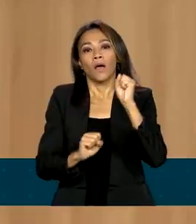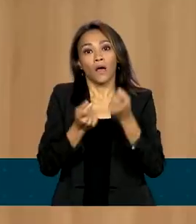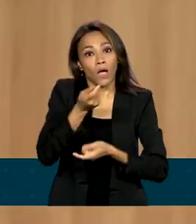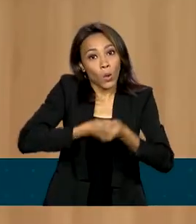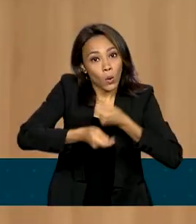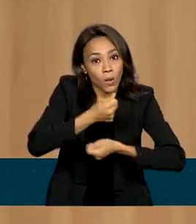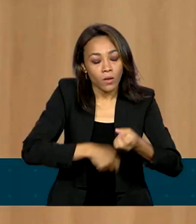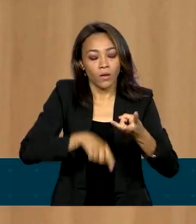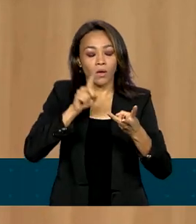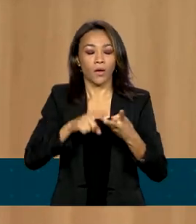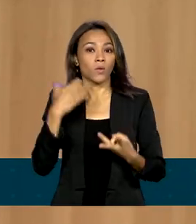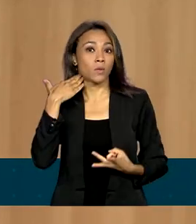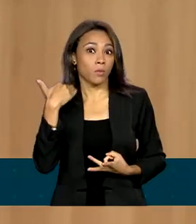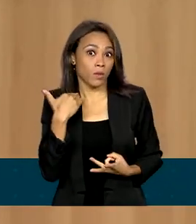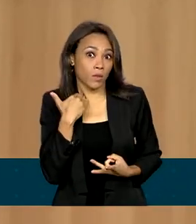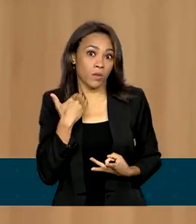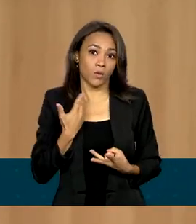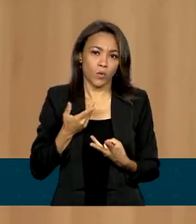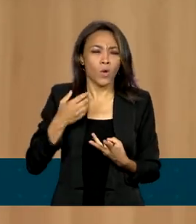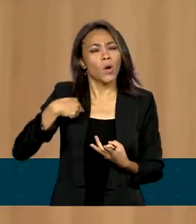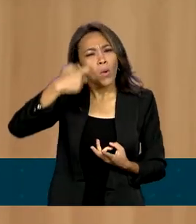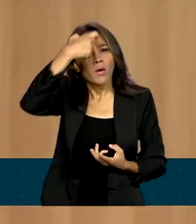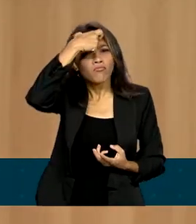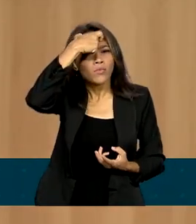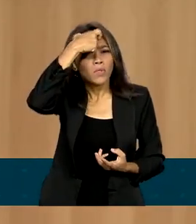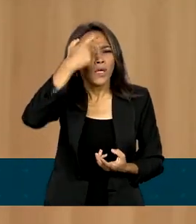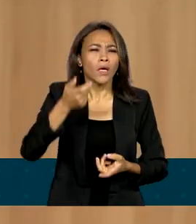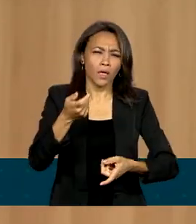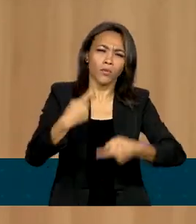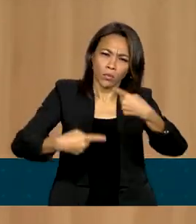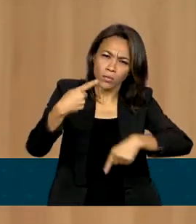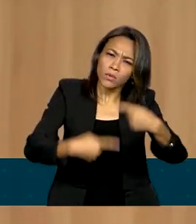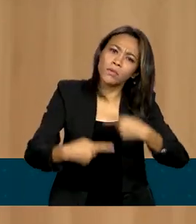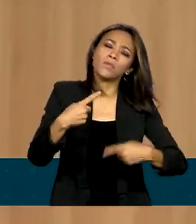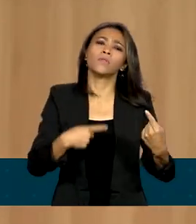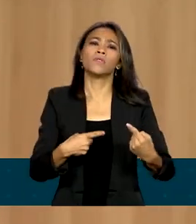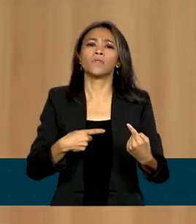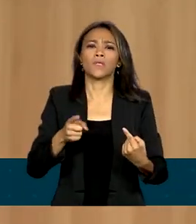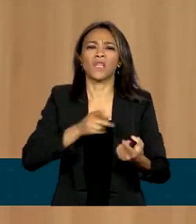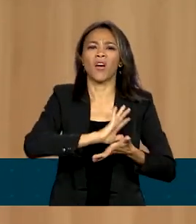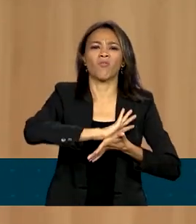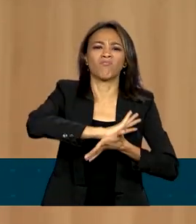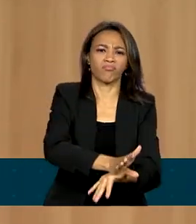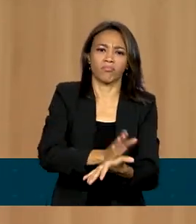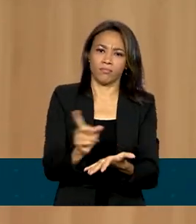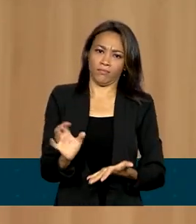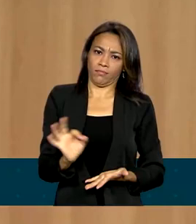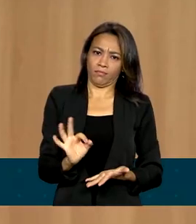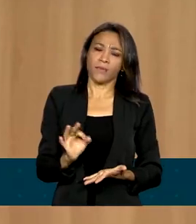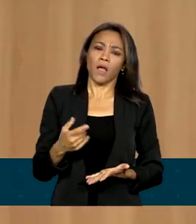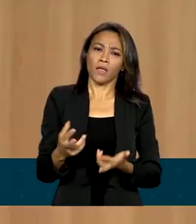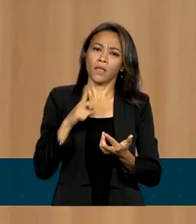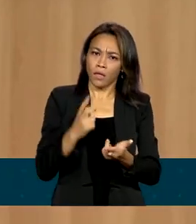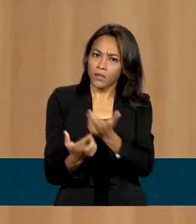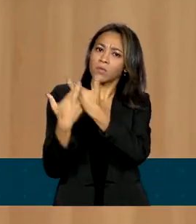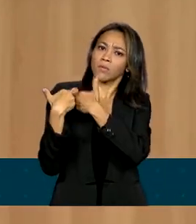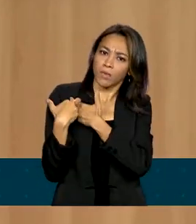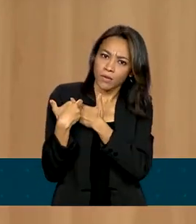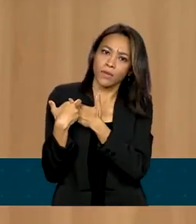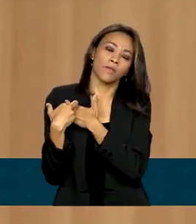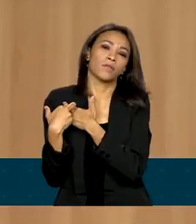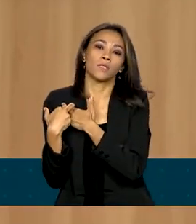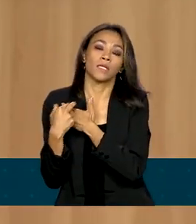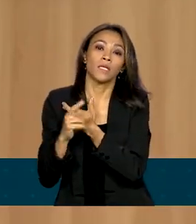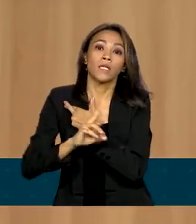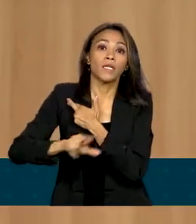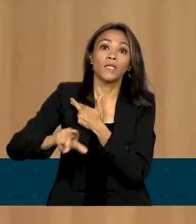uma política de consumo consciente, sustentável, não predatório, responsável, que não